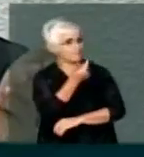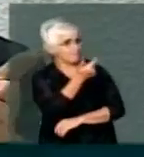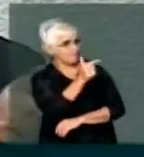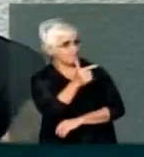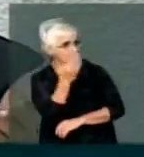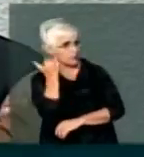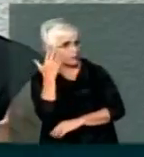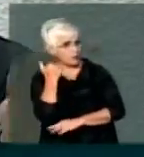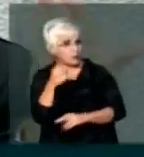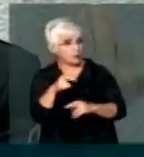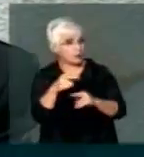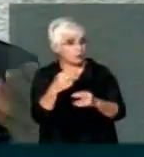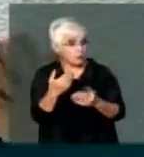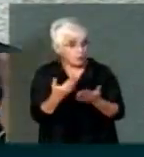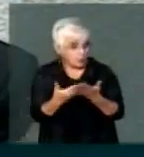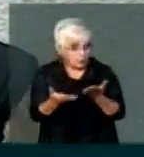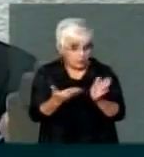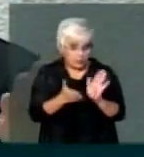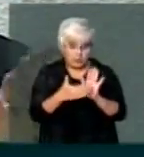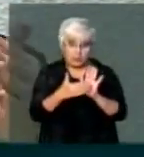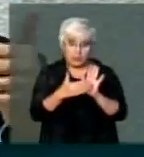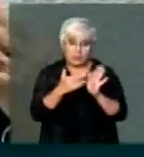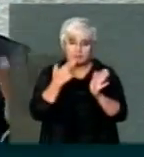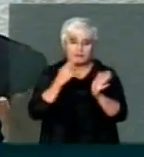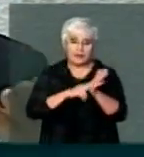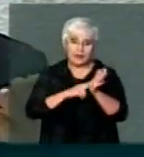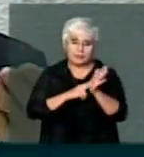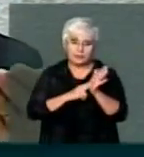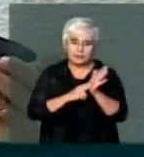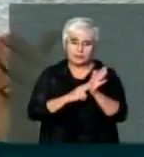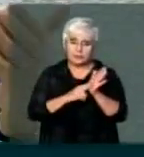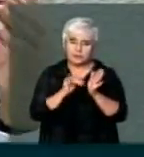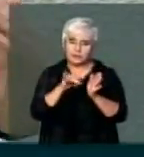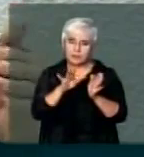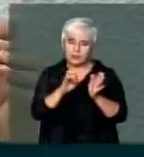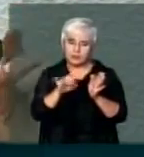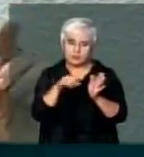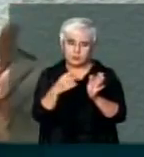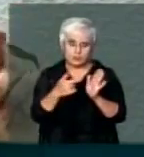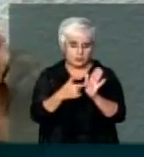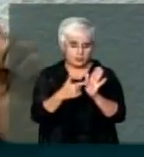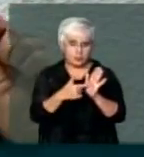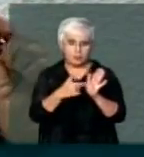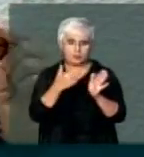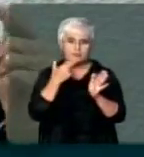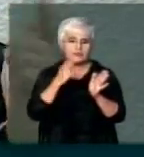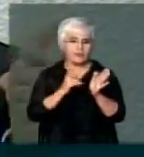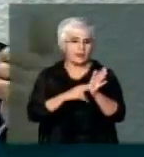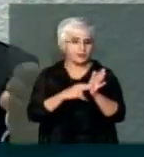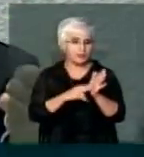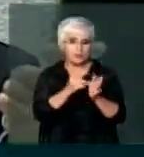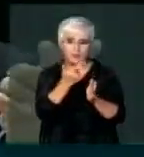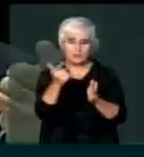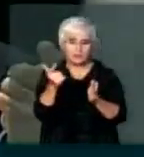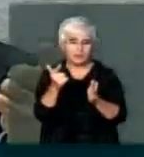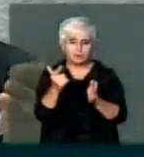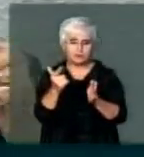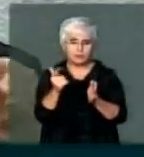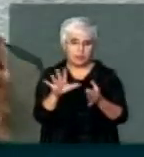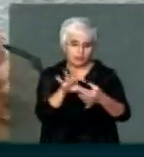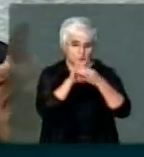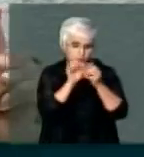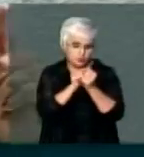essa carta de intenções, também já falei sobre isso duas vezes, essa carta de intenções não tinha um caráter